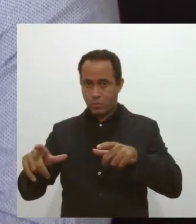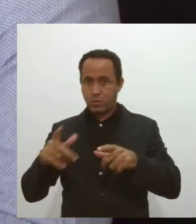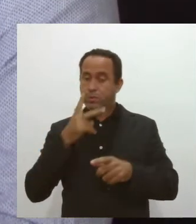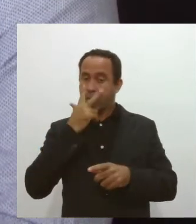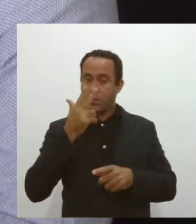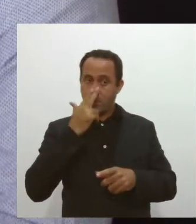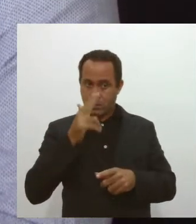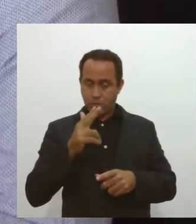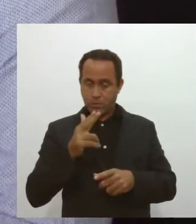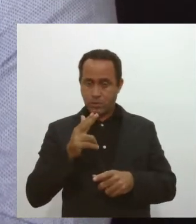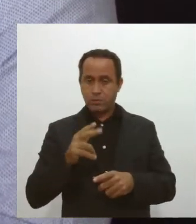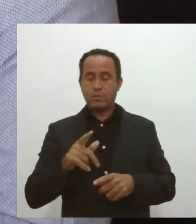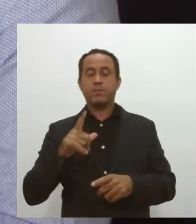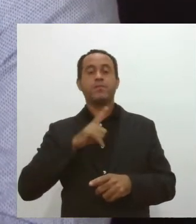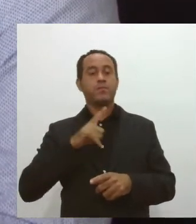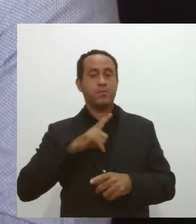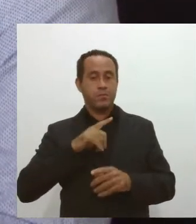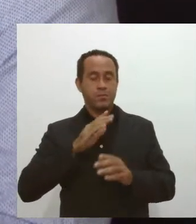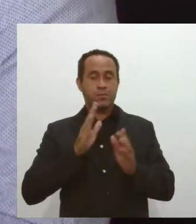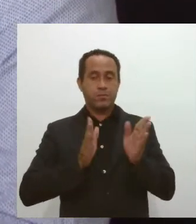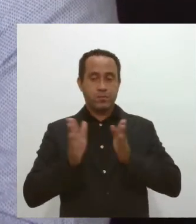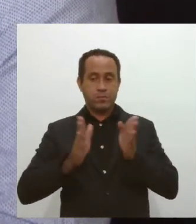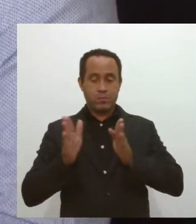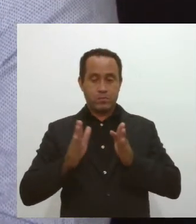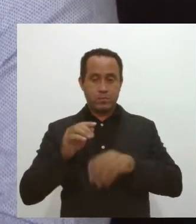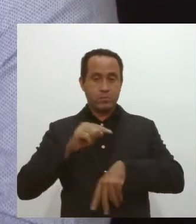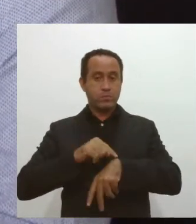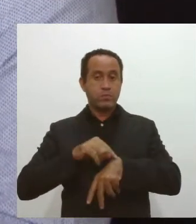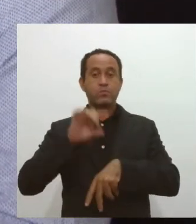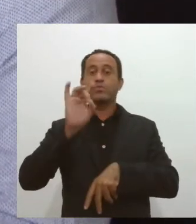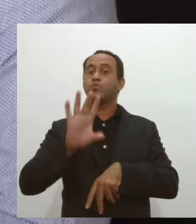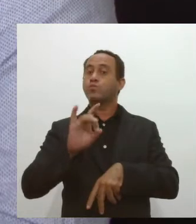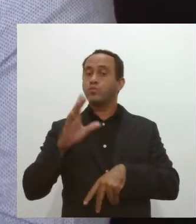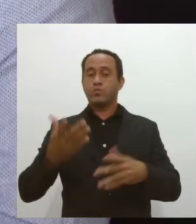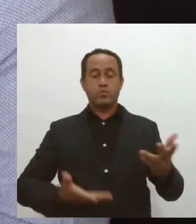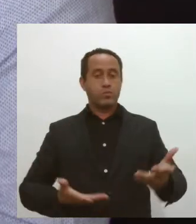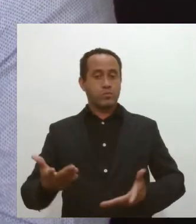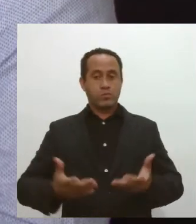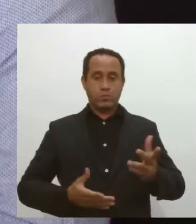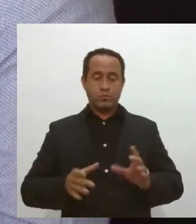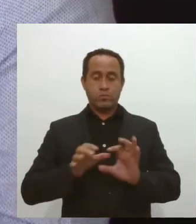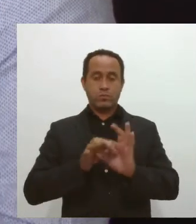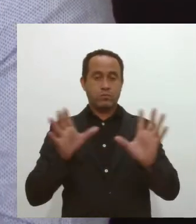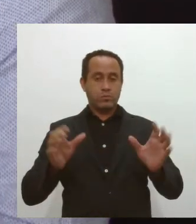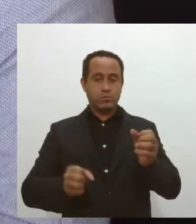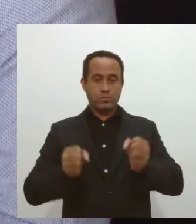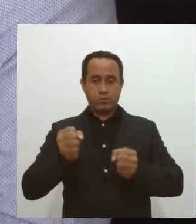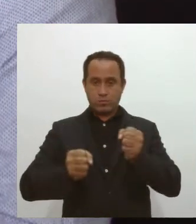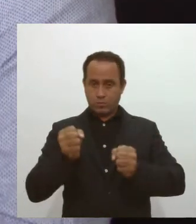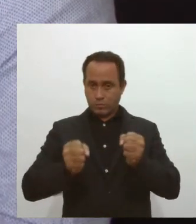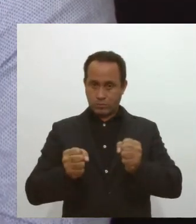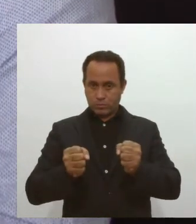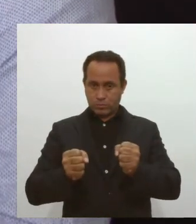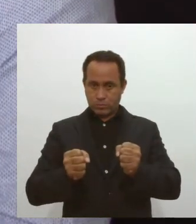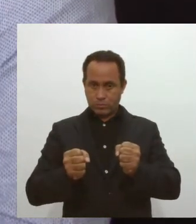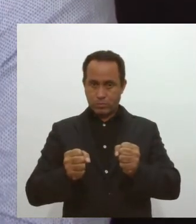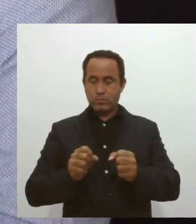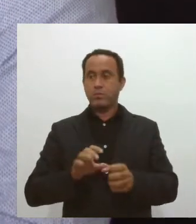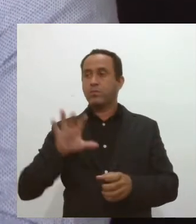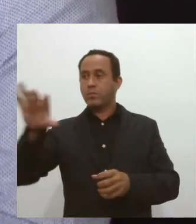devem, nesse período, realizar somente o serviço de delivery ou takeaway, que é a retirada,